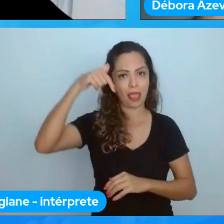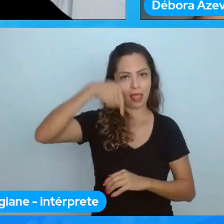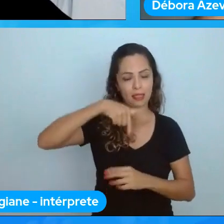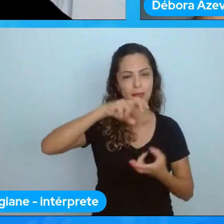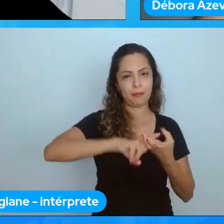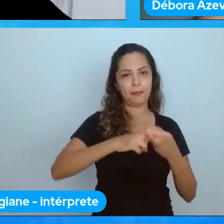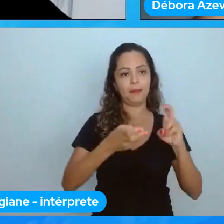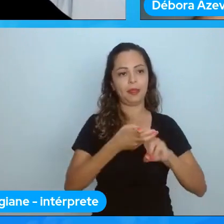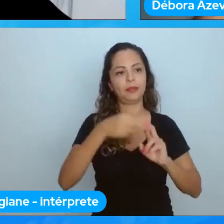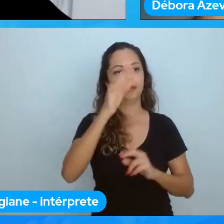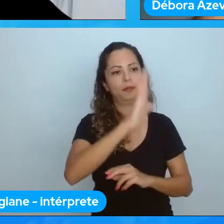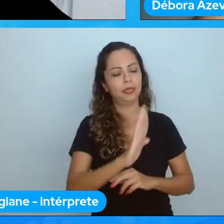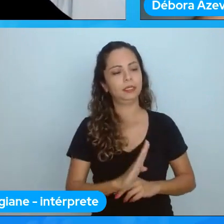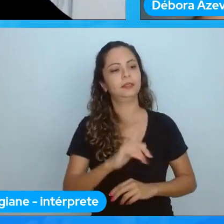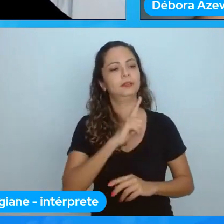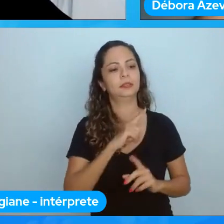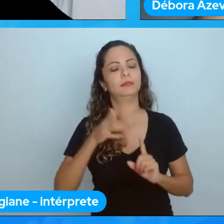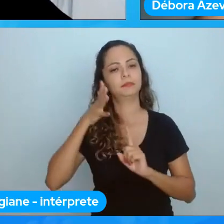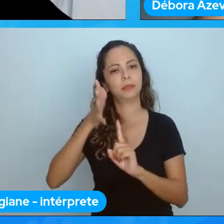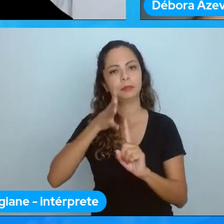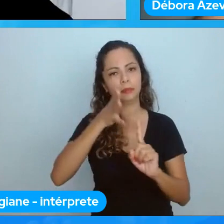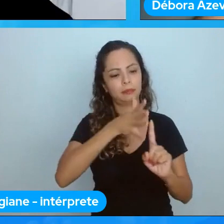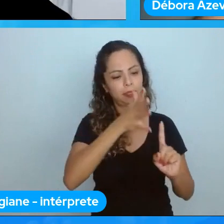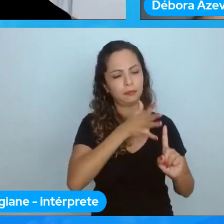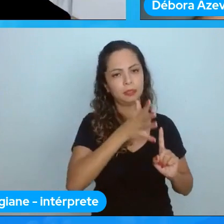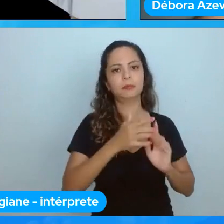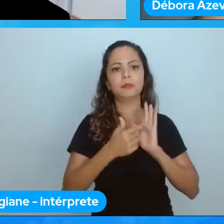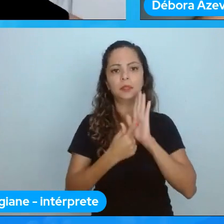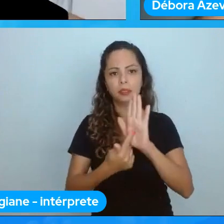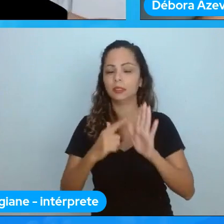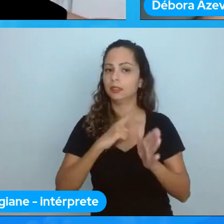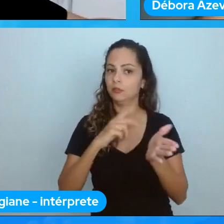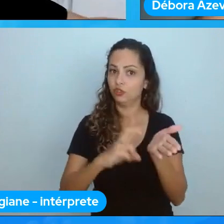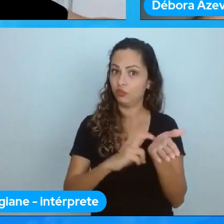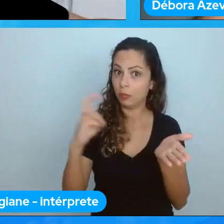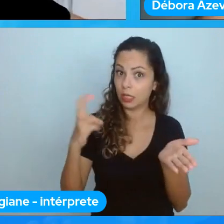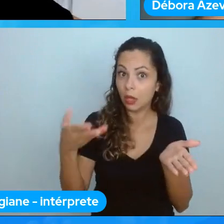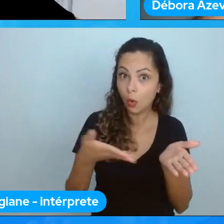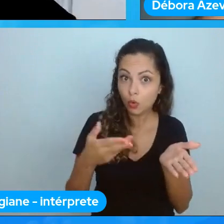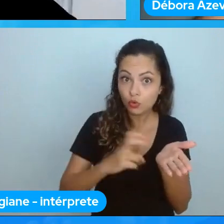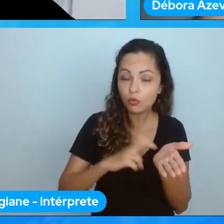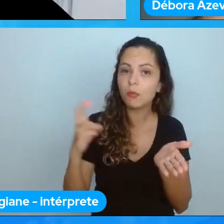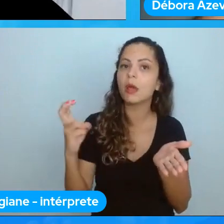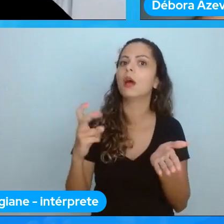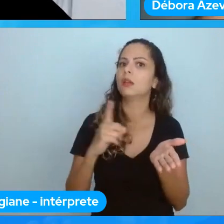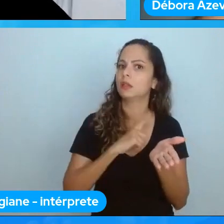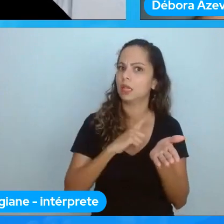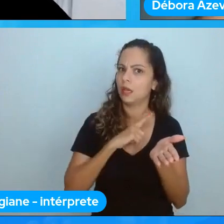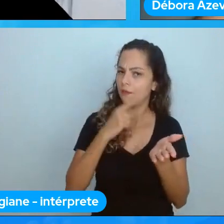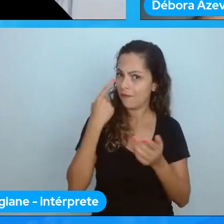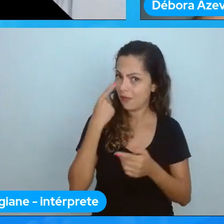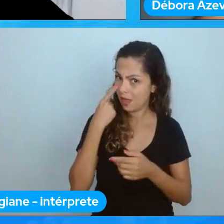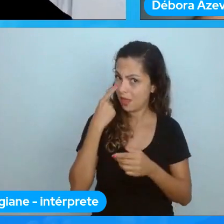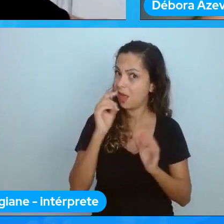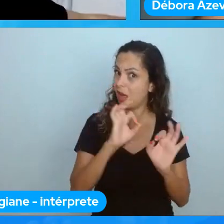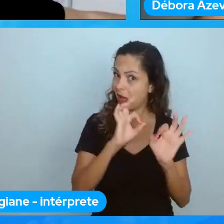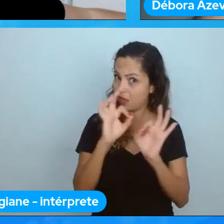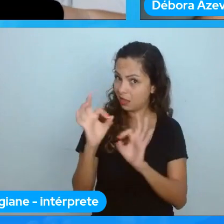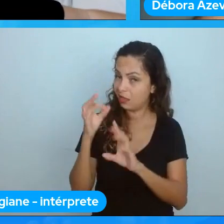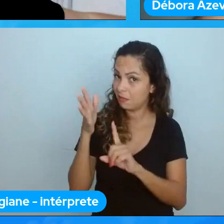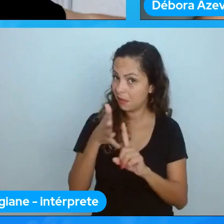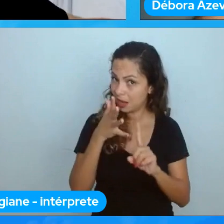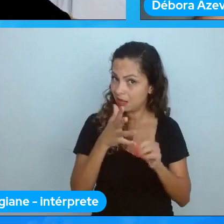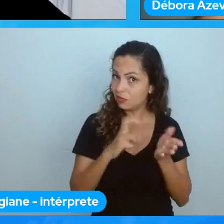Brasil inclusive se falou sobre isso inclusive a de hoje de manhã assistam a mesa de hoje de manhã de conversa foi